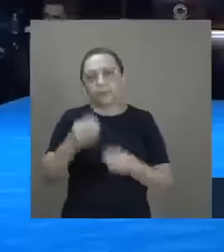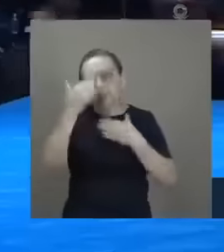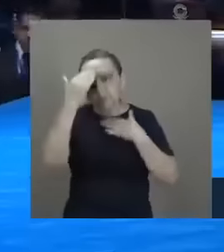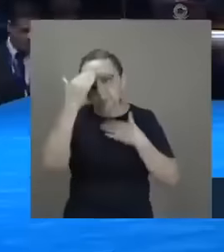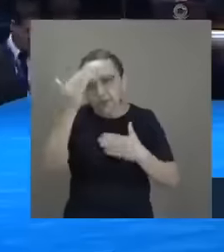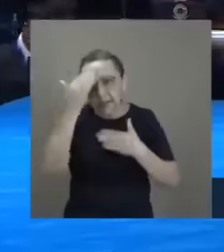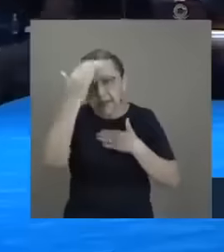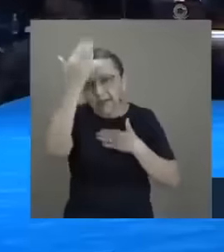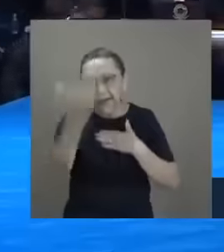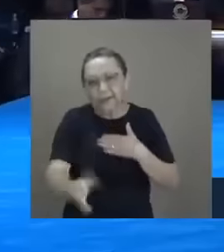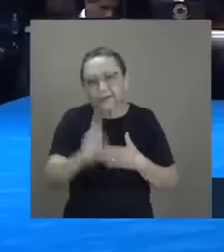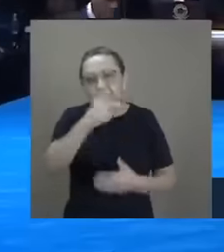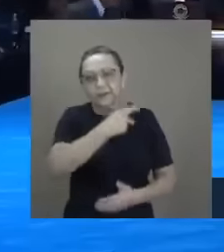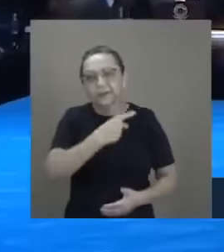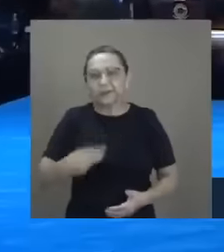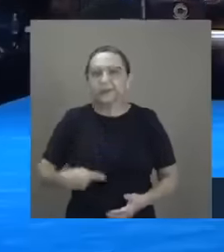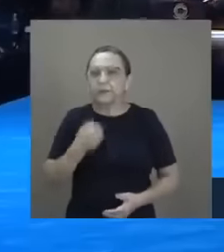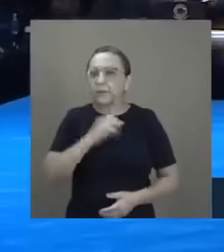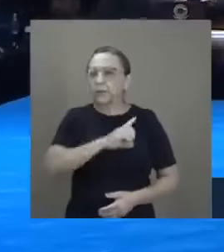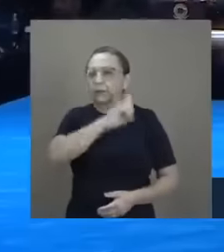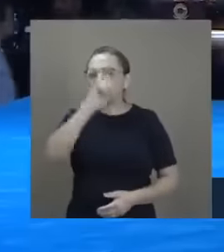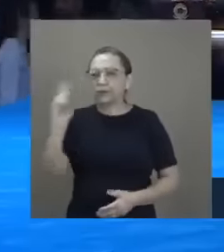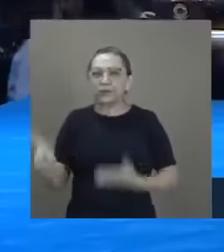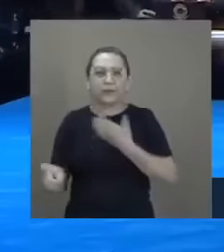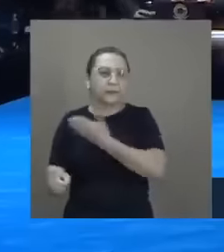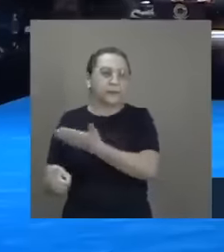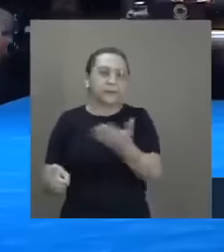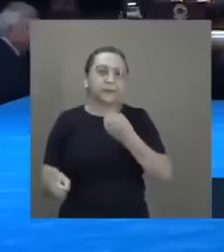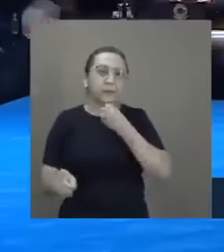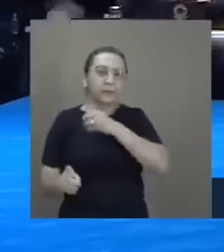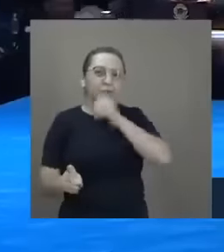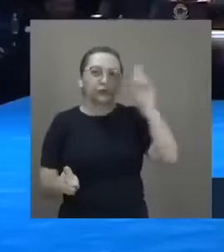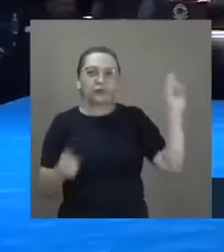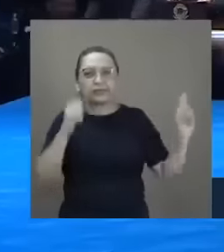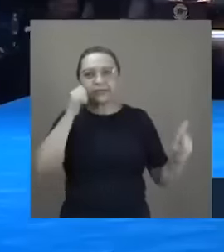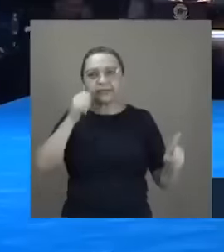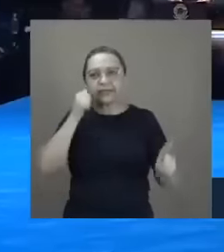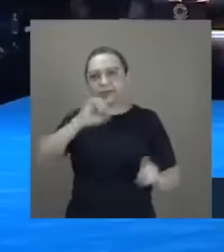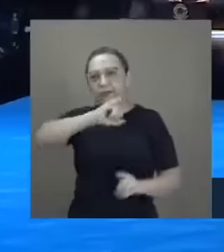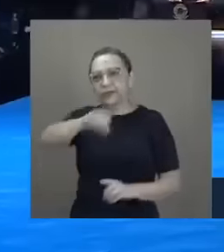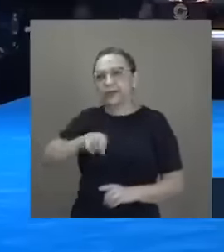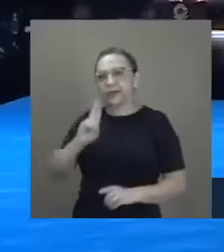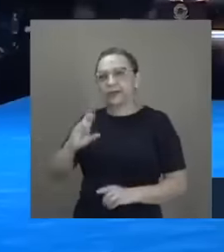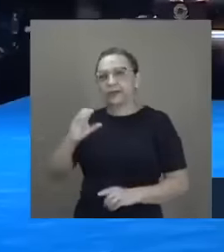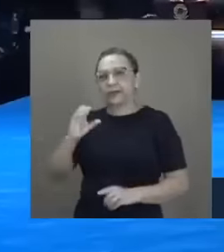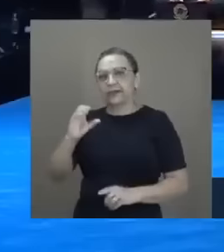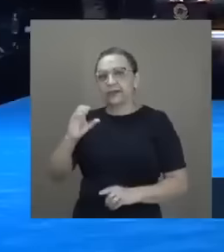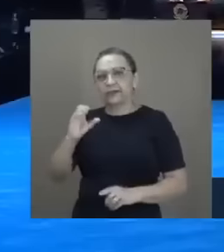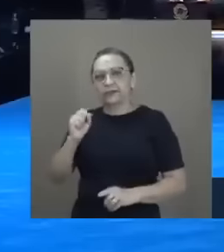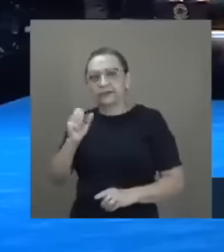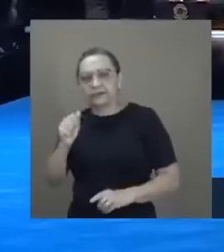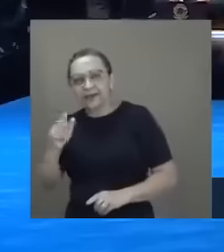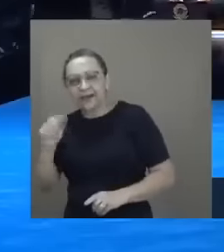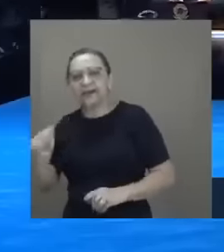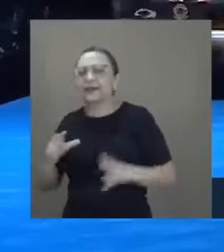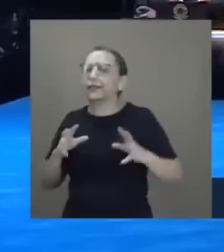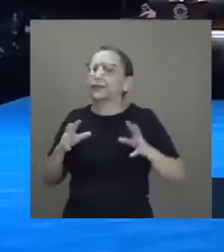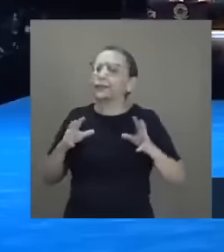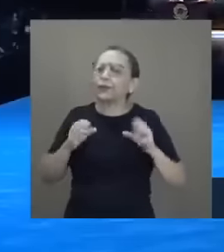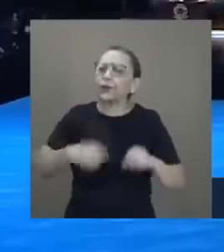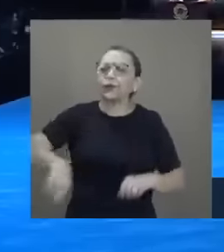presidente. Bom dia. Bom dia, senadora Jussara. Bom dia, senhoras e senhores senadores e todos aqueles que nos acompanham.